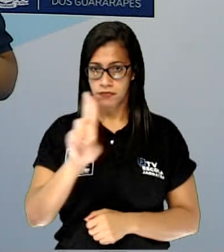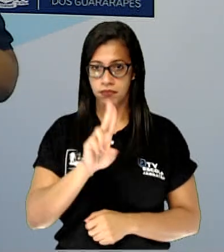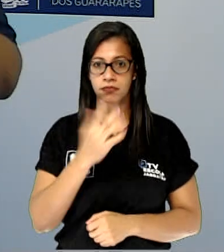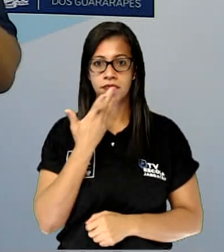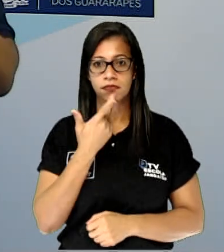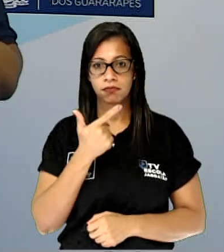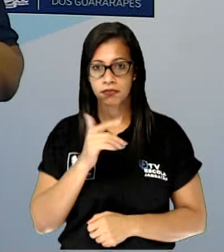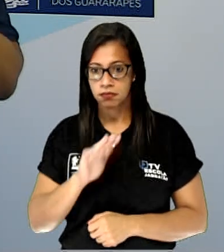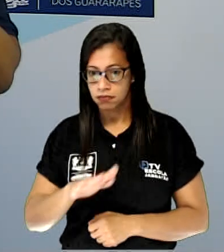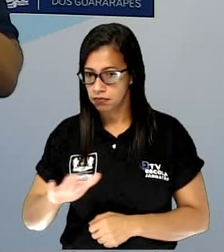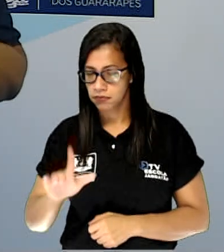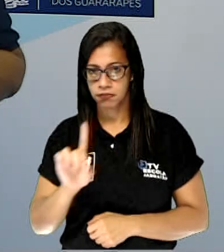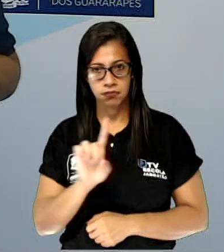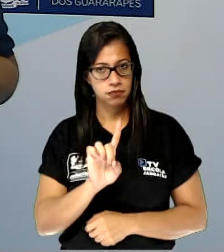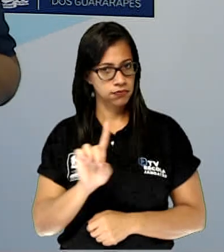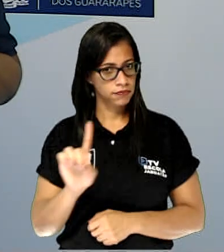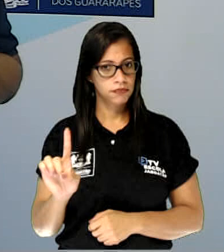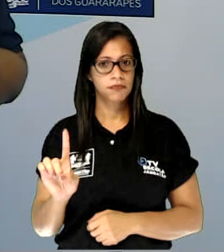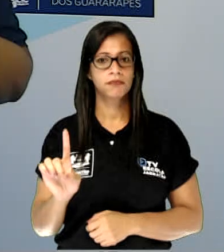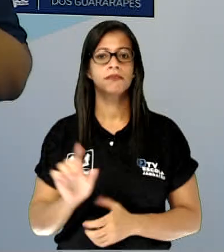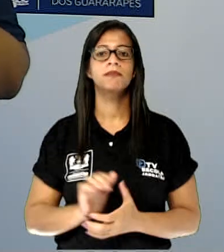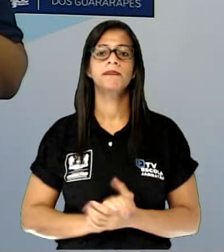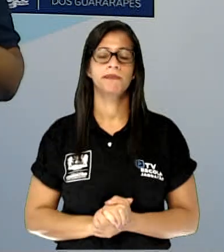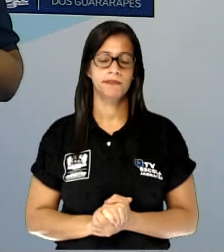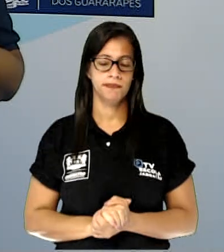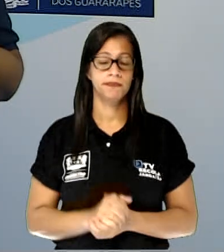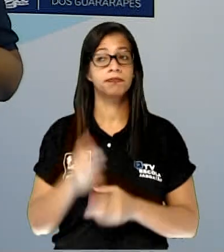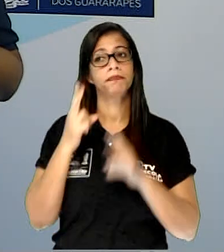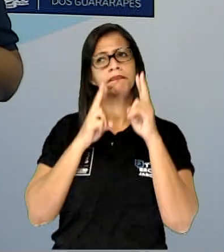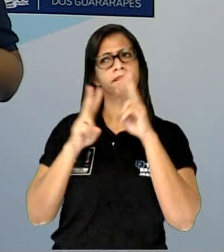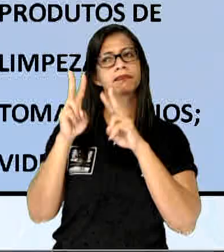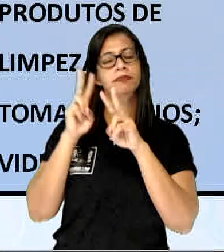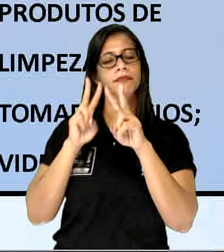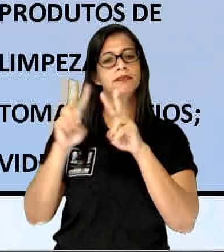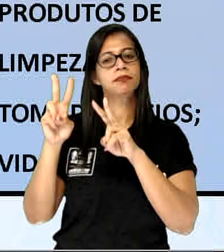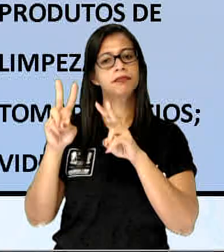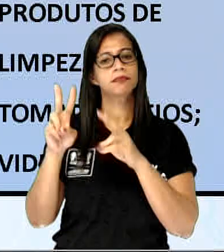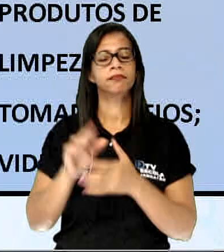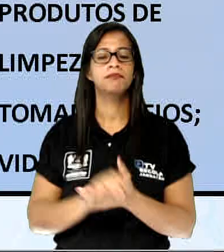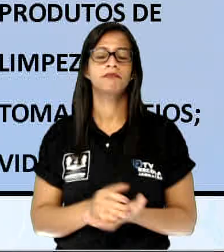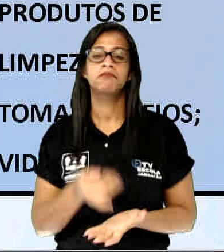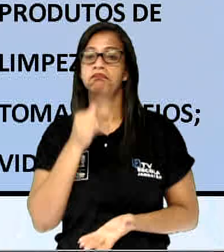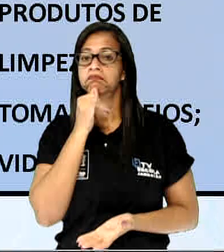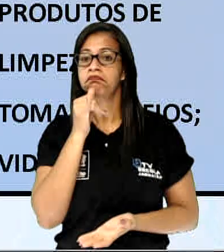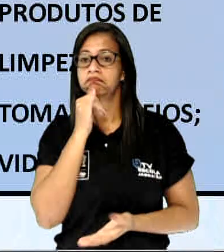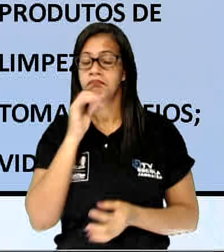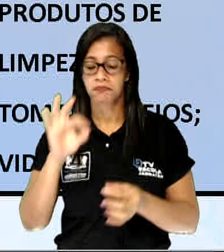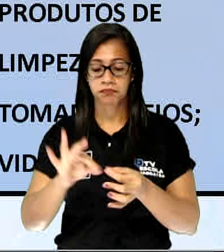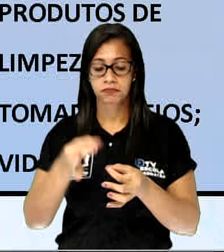Vamos ver alguns deles. Agulha, álcool,